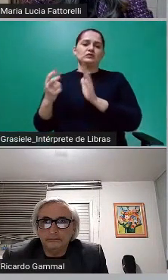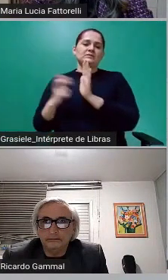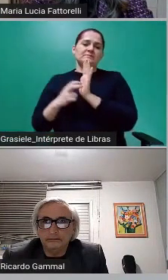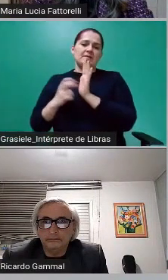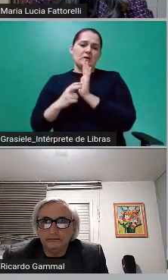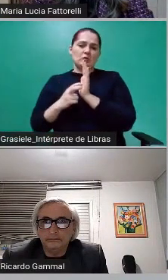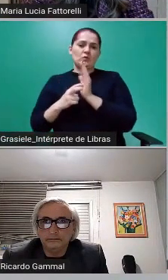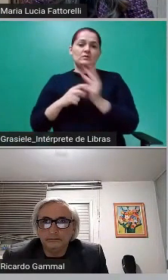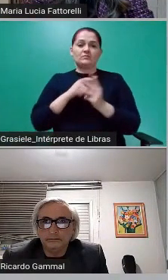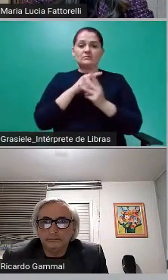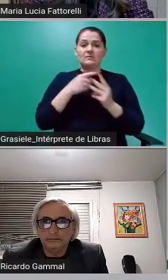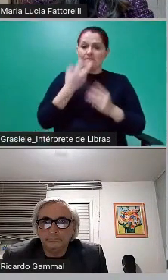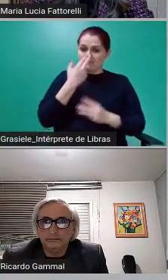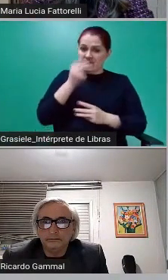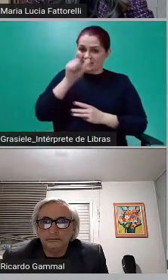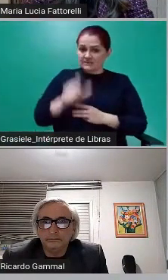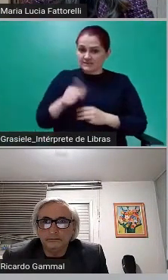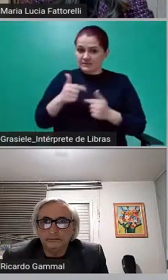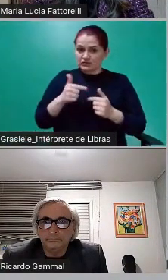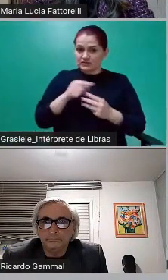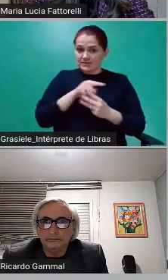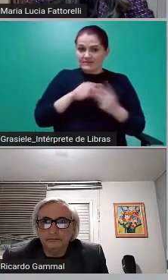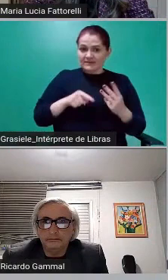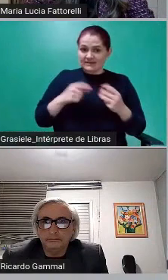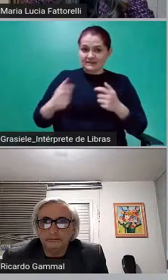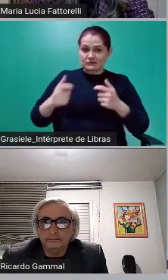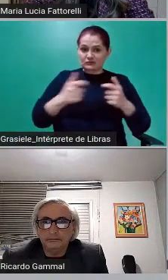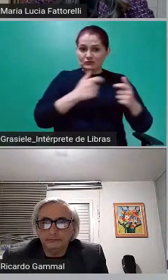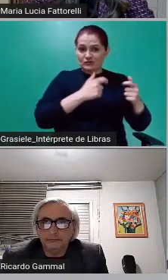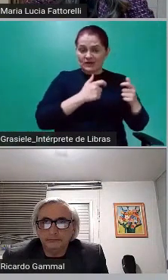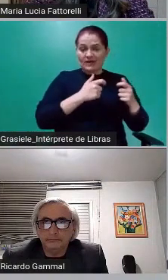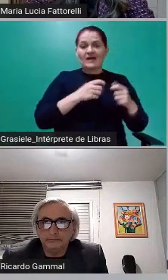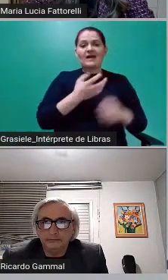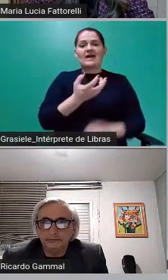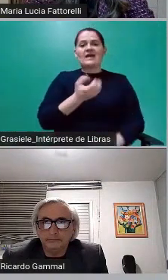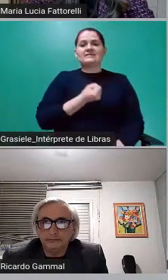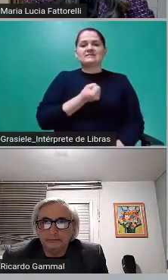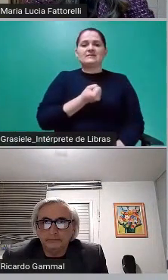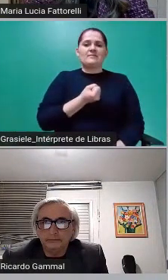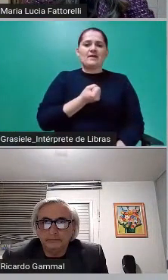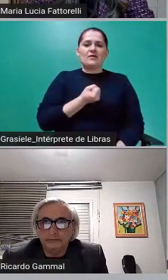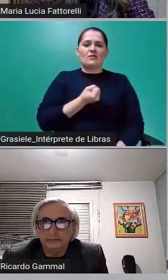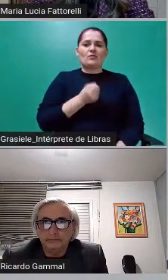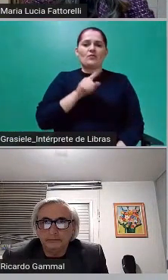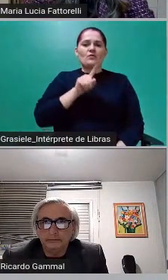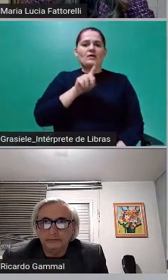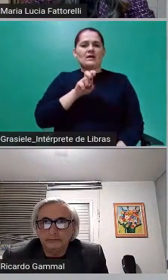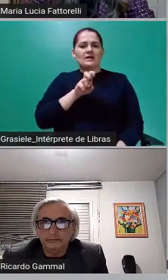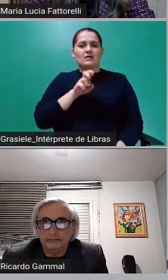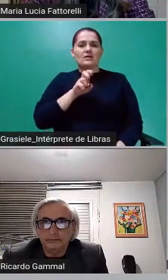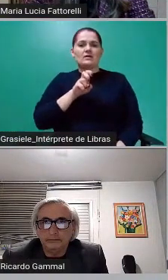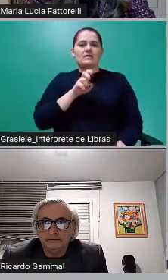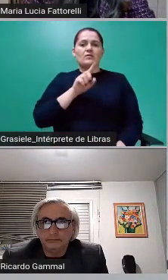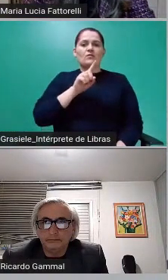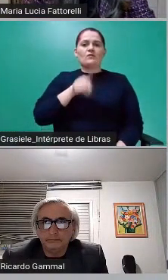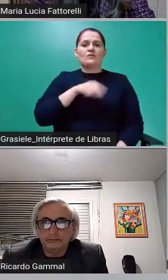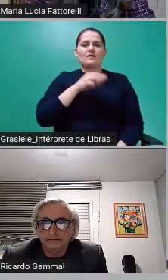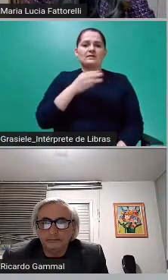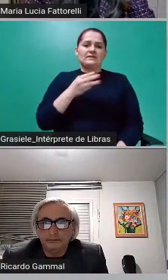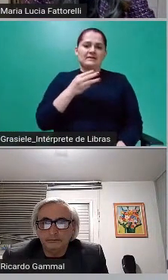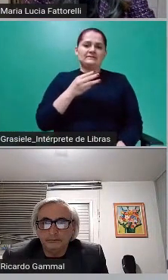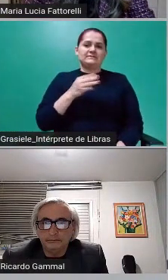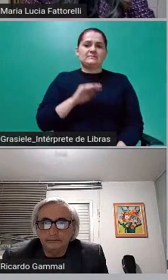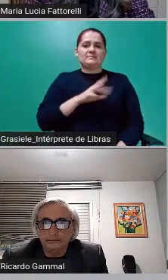de dólares por essa negociata, para dar assessoria para os outros